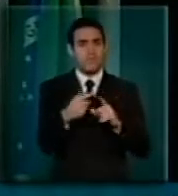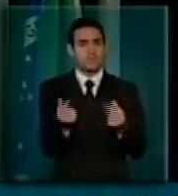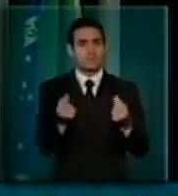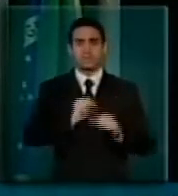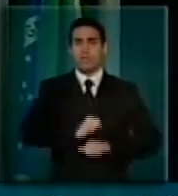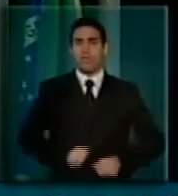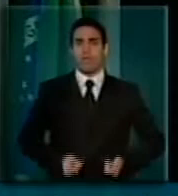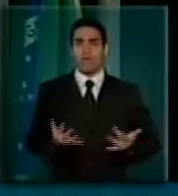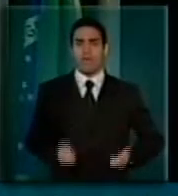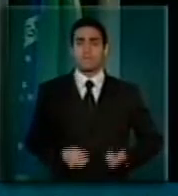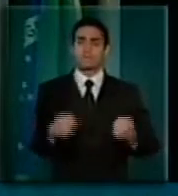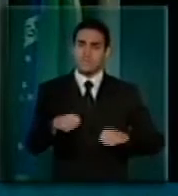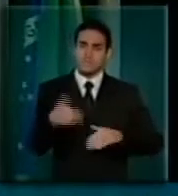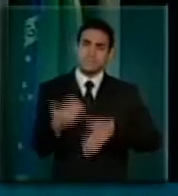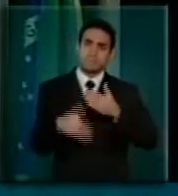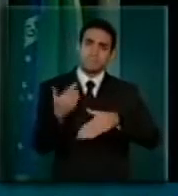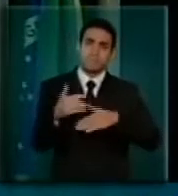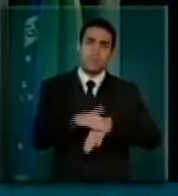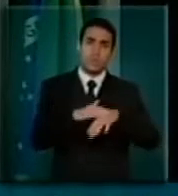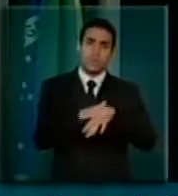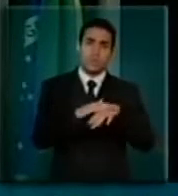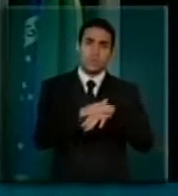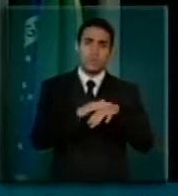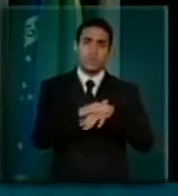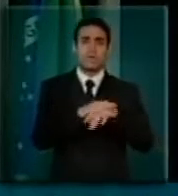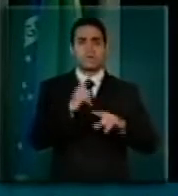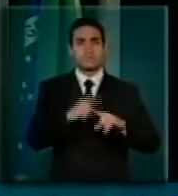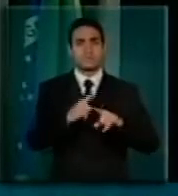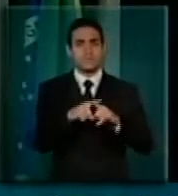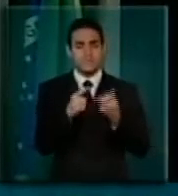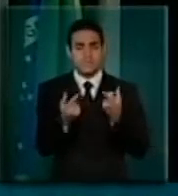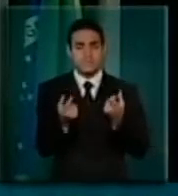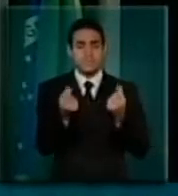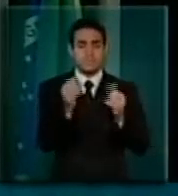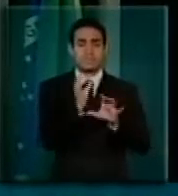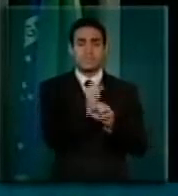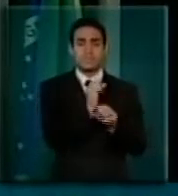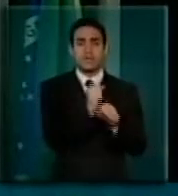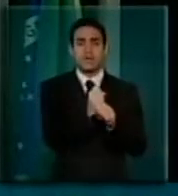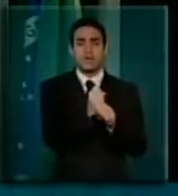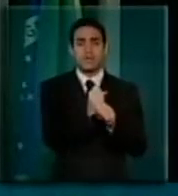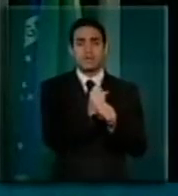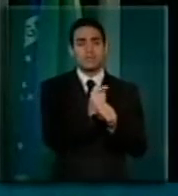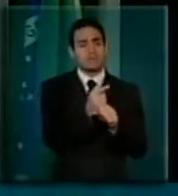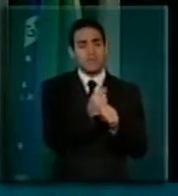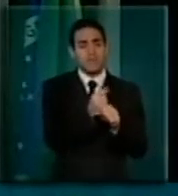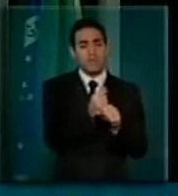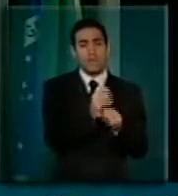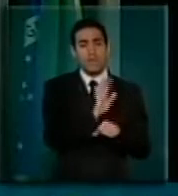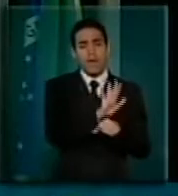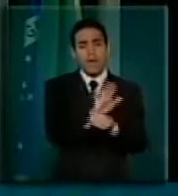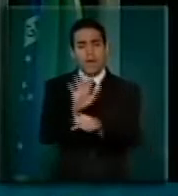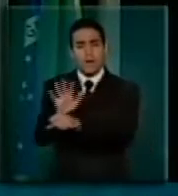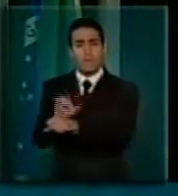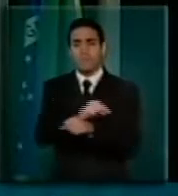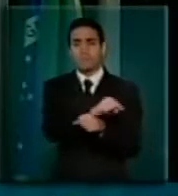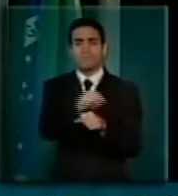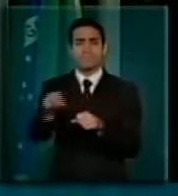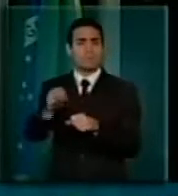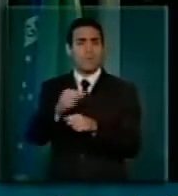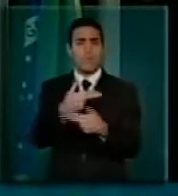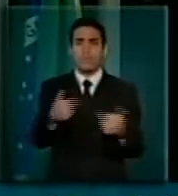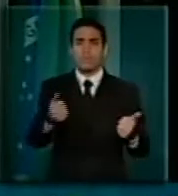necessário avançar numa reestimativa de receitas que atendesse a questões fundamentais,